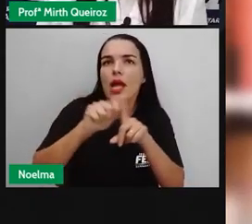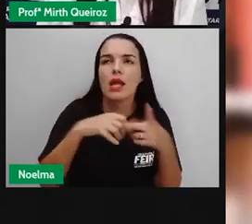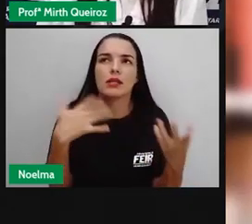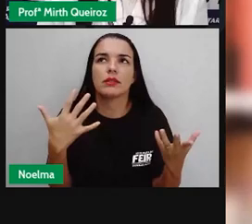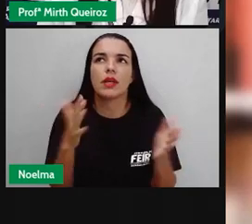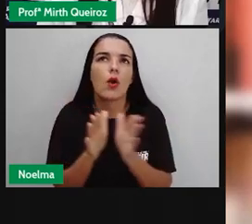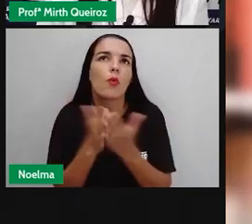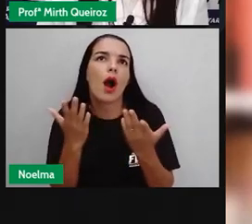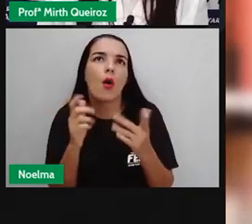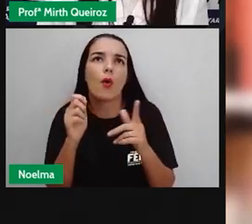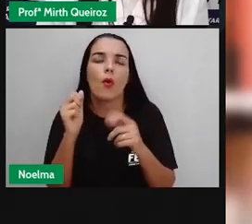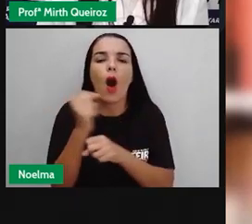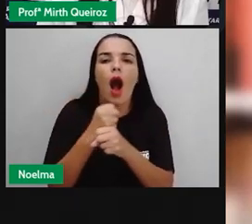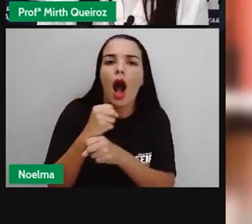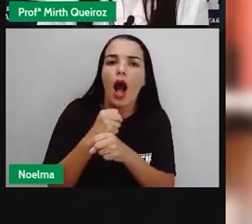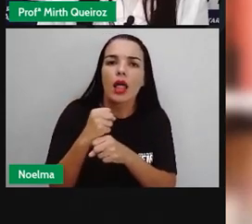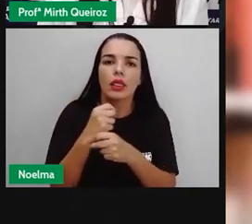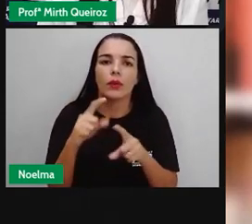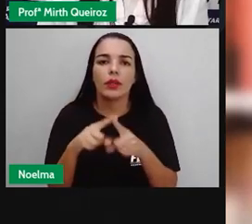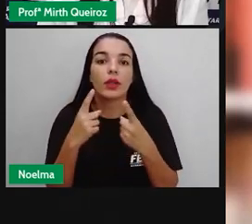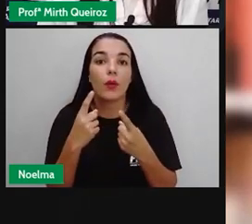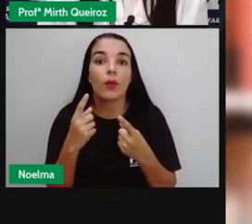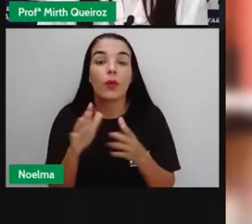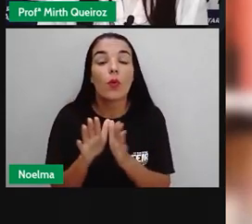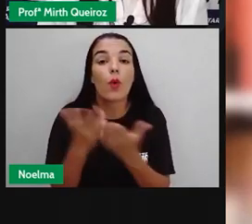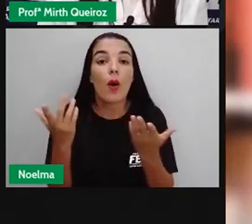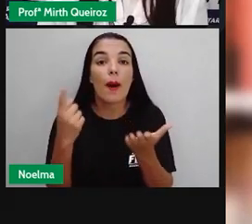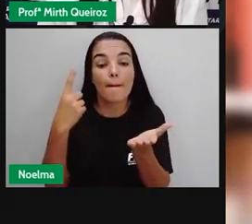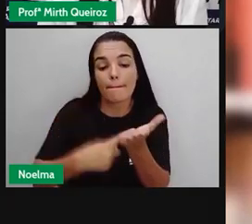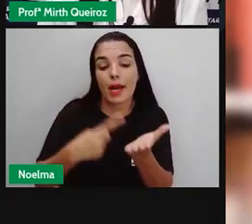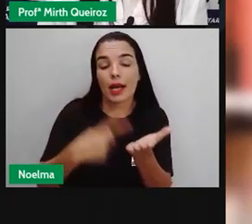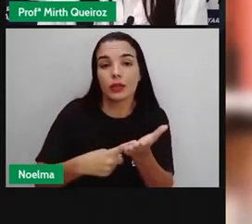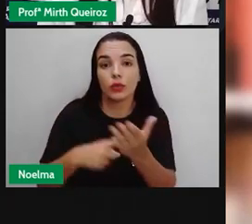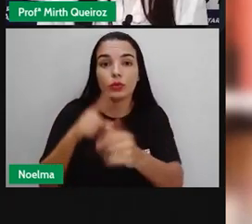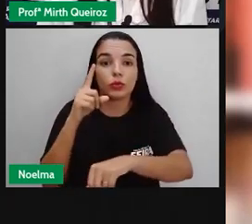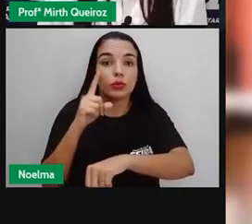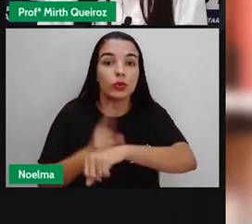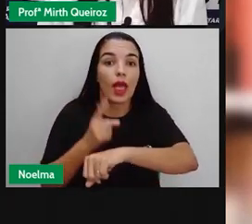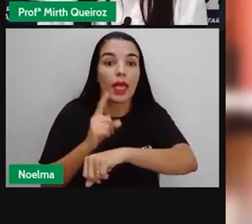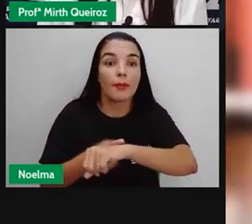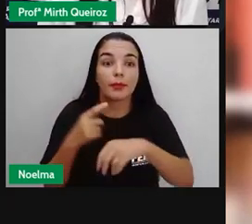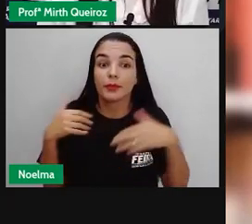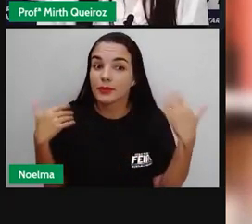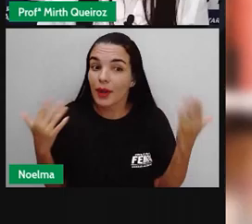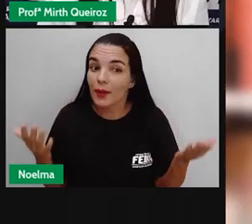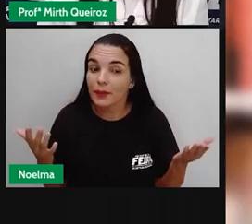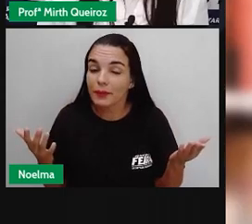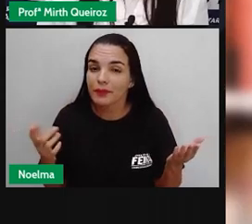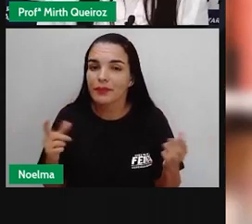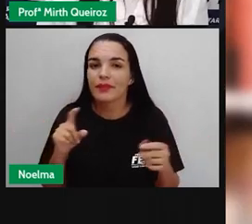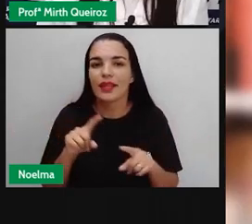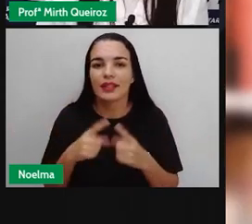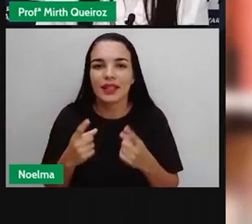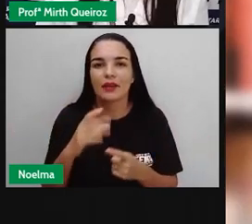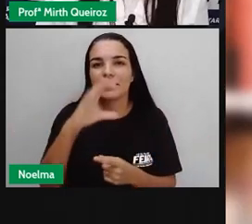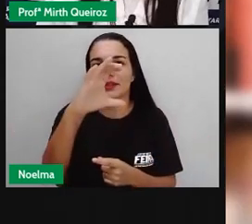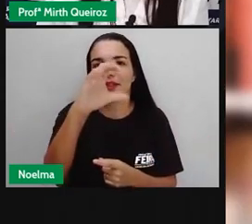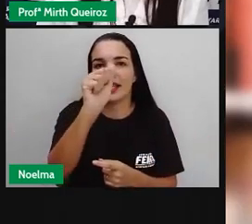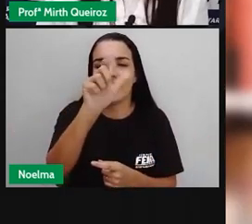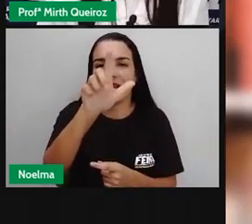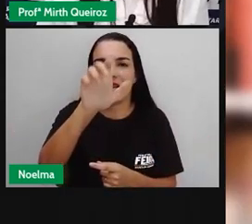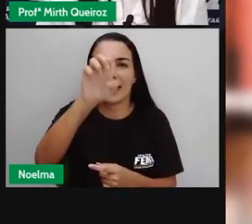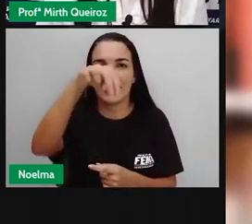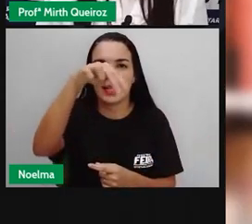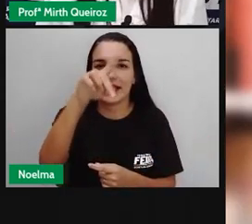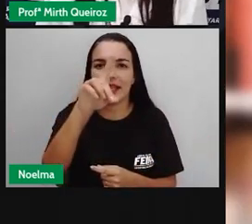é o ano e qual é o marcador de tempo que a gente deveria utilizar. O calendário. Então, a gente pode dizer que o